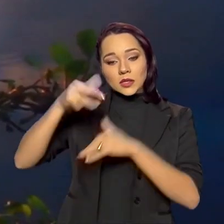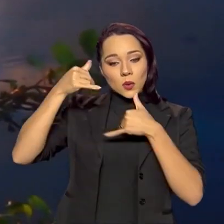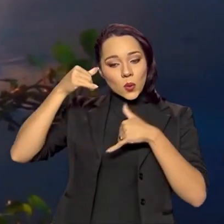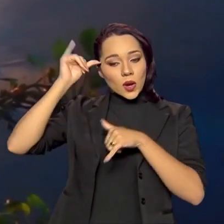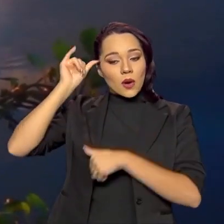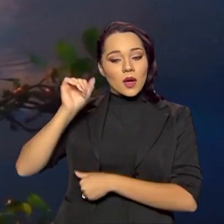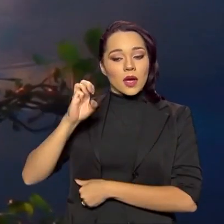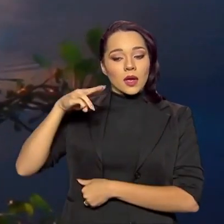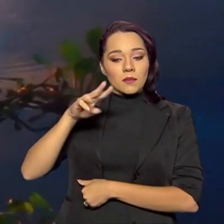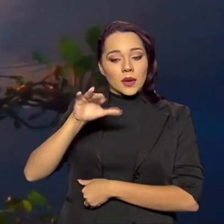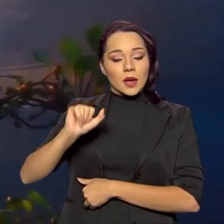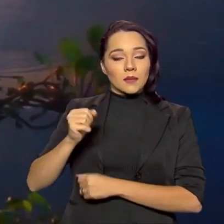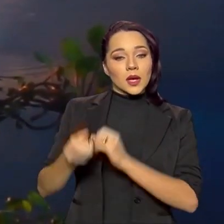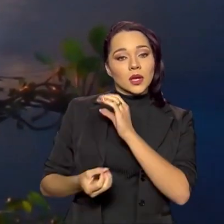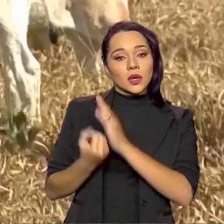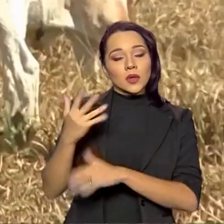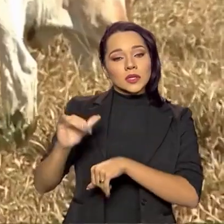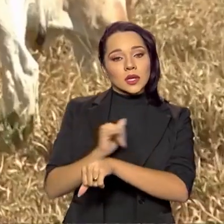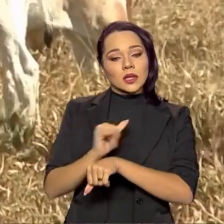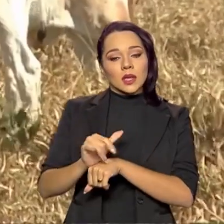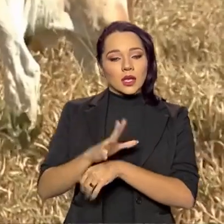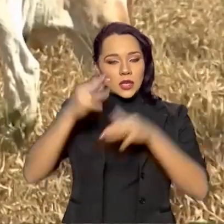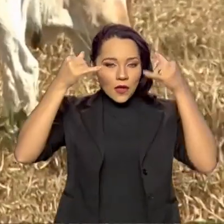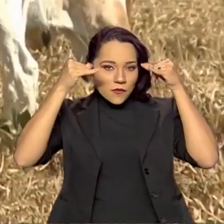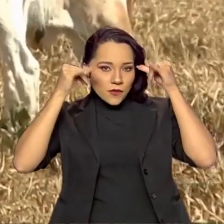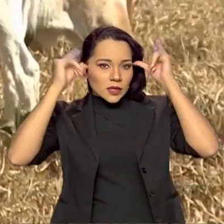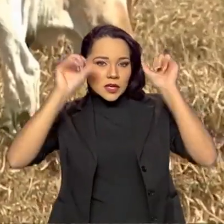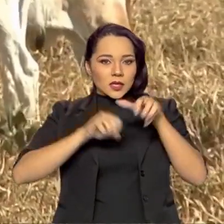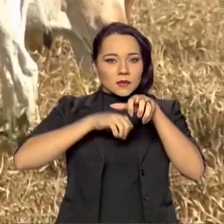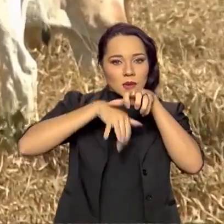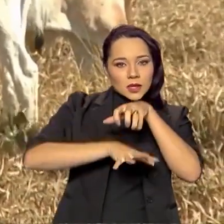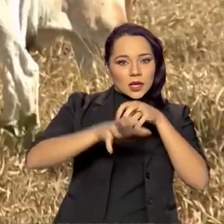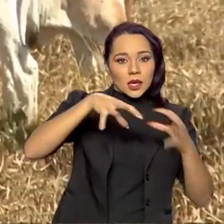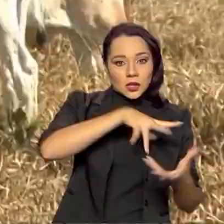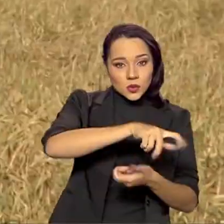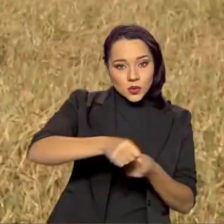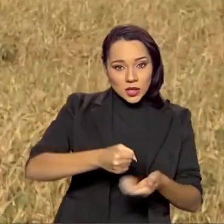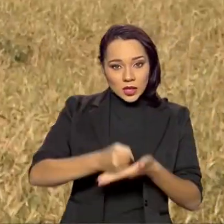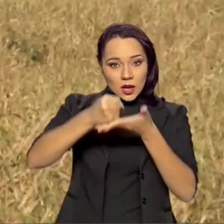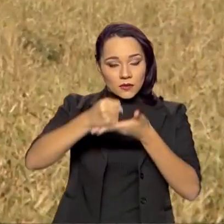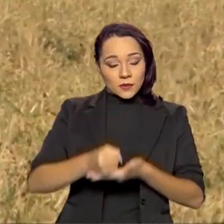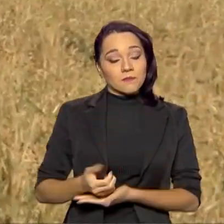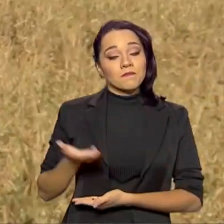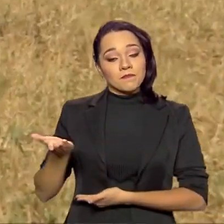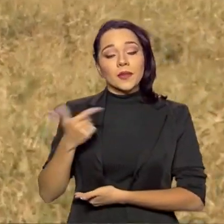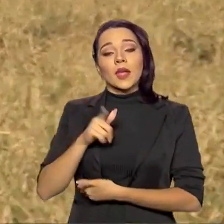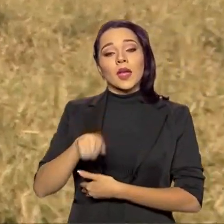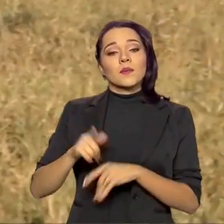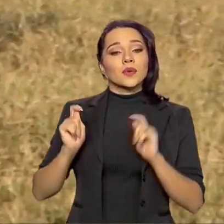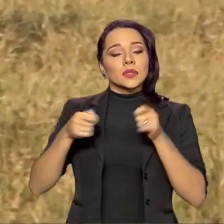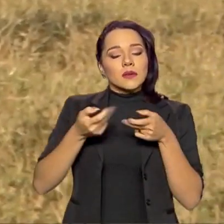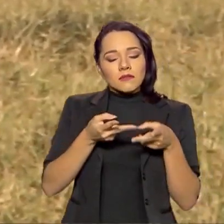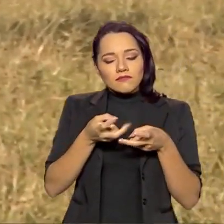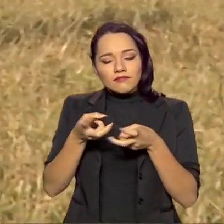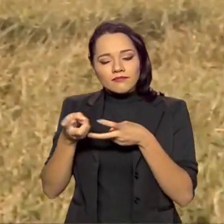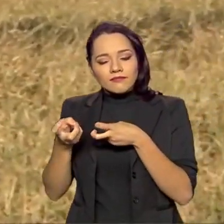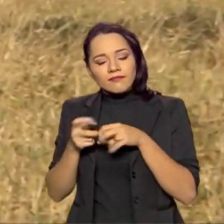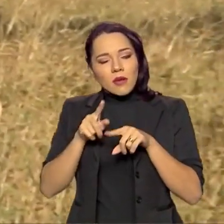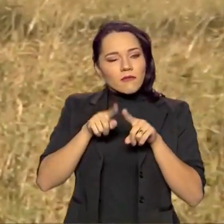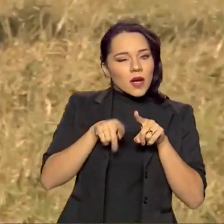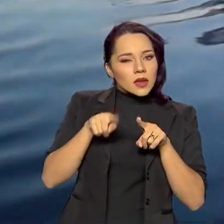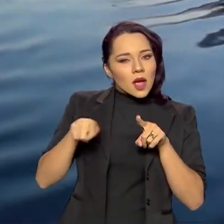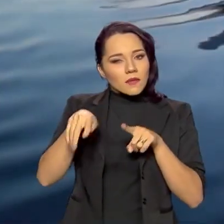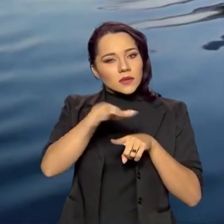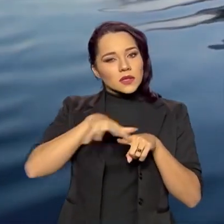a Embrapa criou a ferramenta Fazenda Pantaneira Sustentável. Com ela é possível observar variáveis